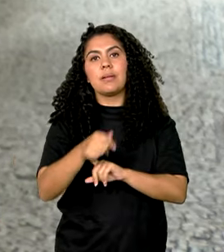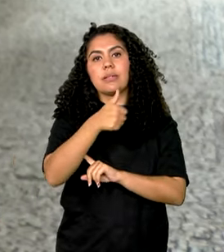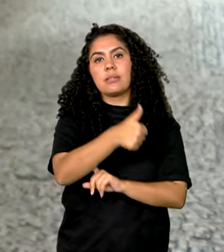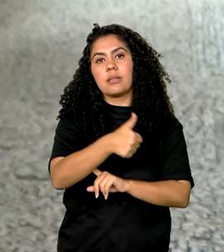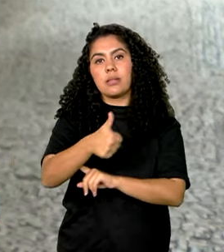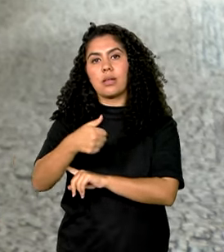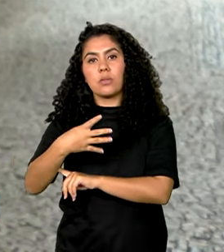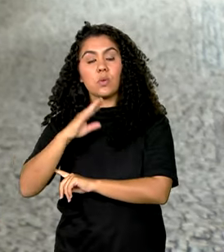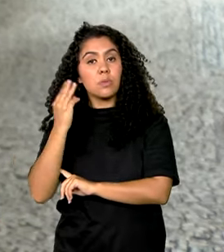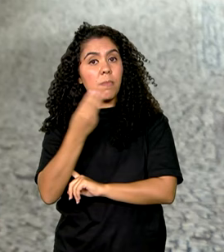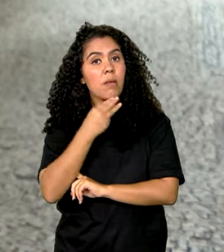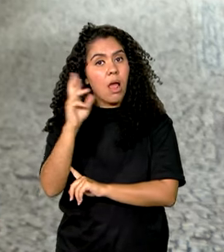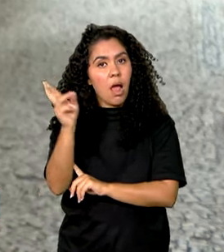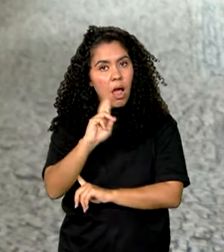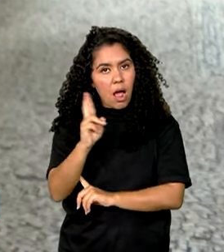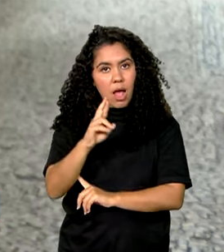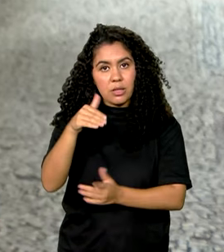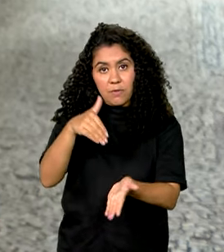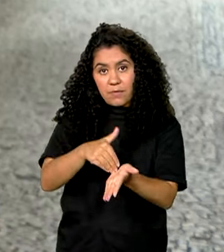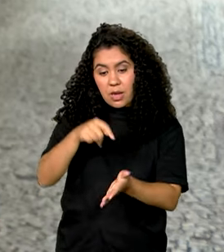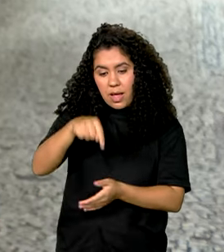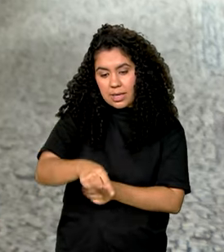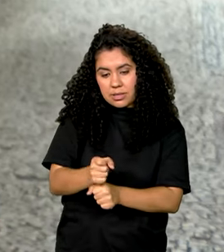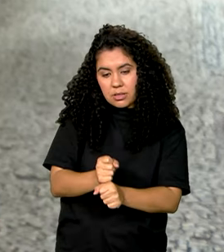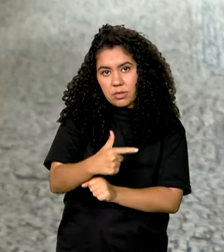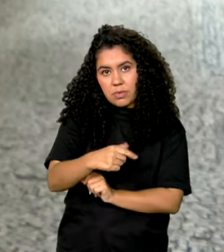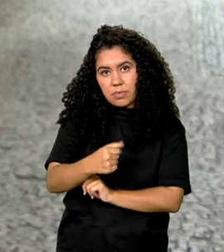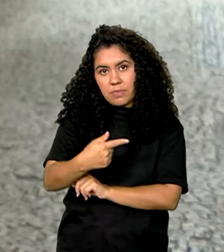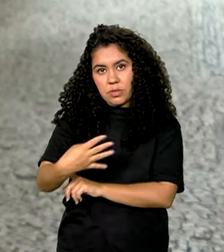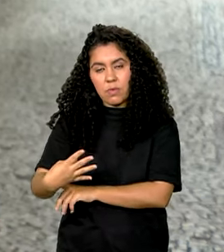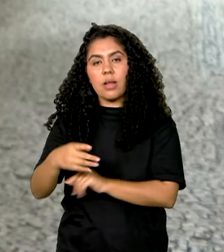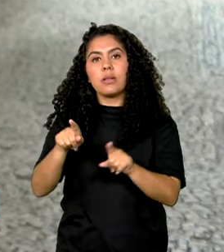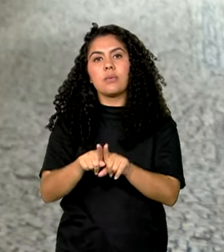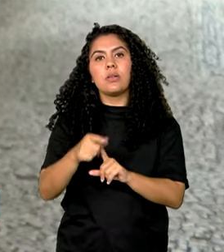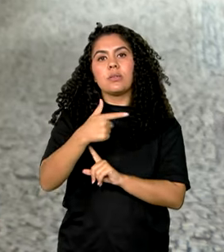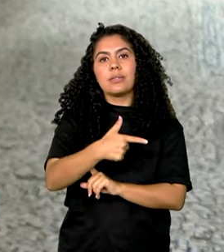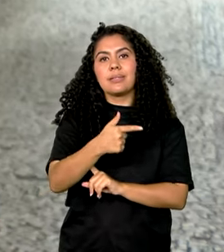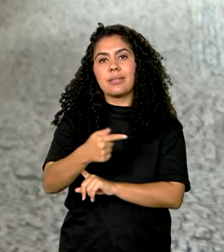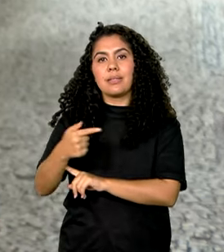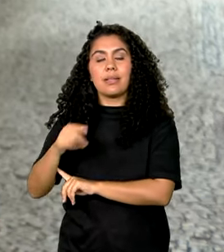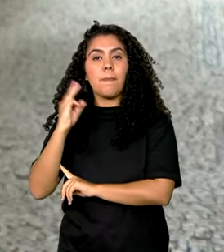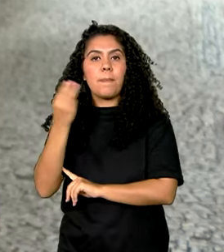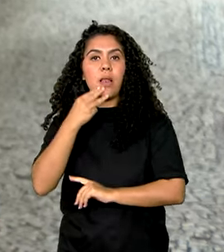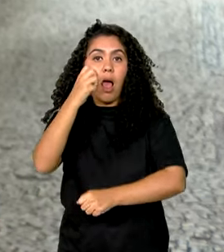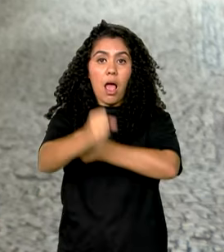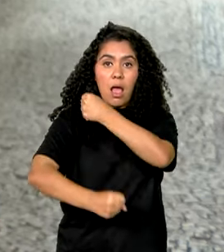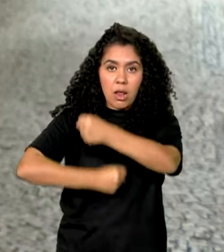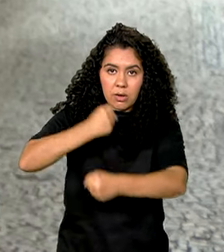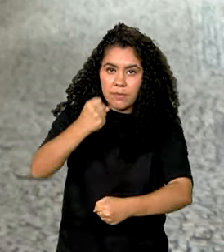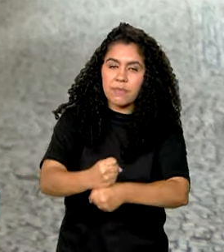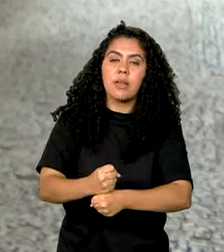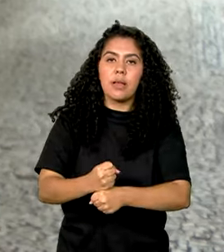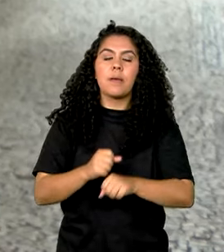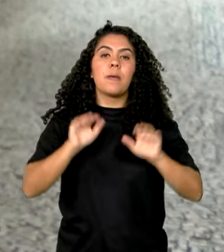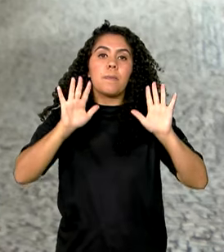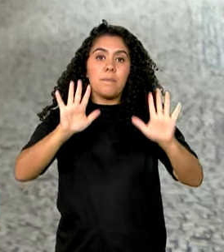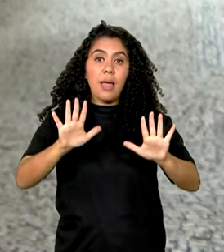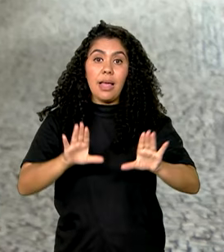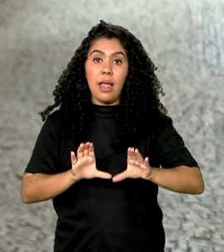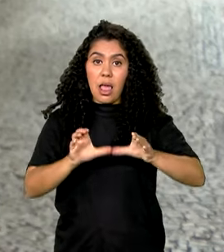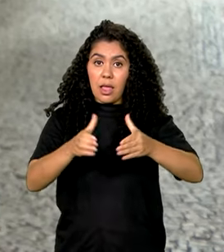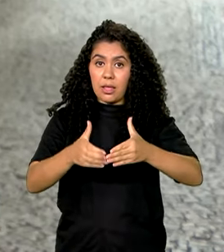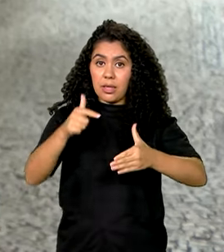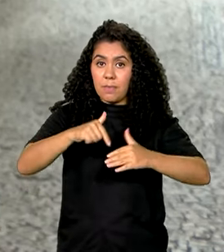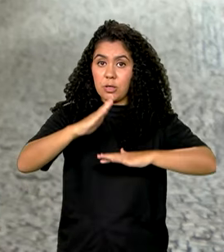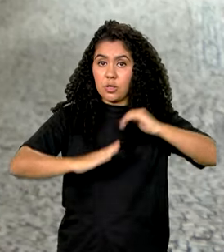até o fim deste ano e 277 milhões no ano que vem. Renata, as equipes multiprofissionais